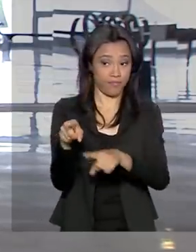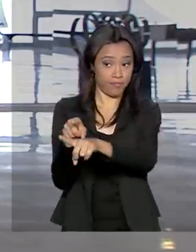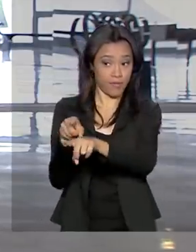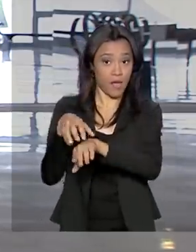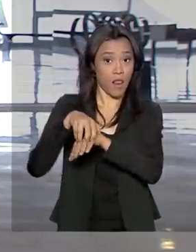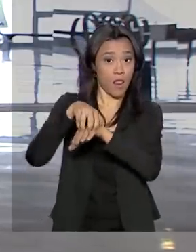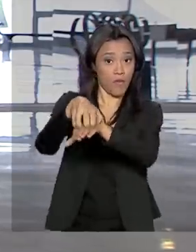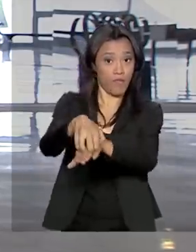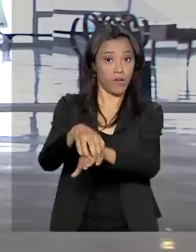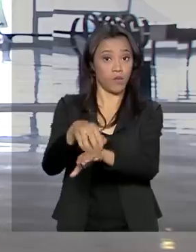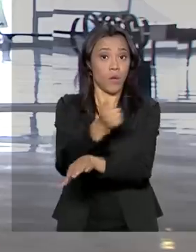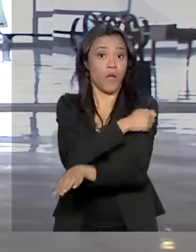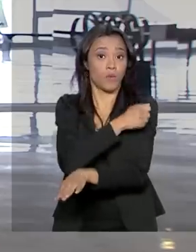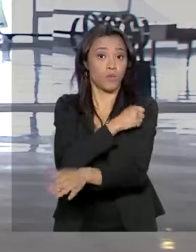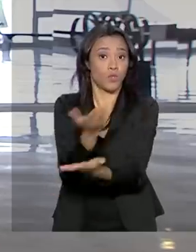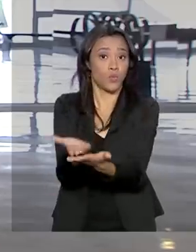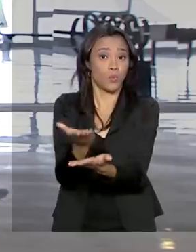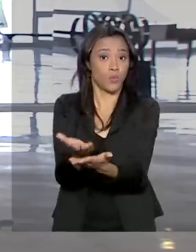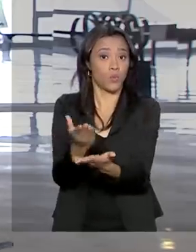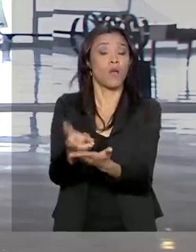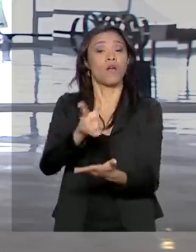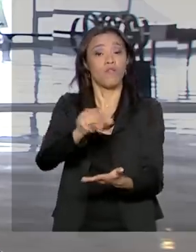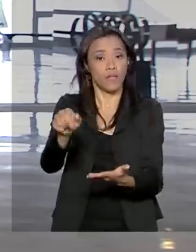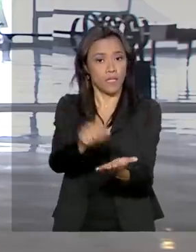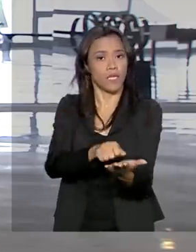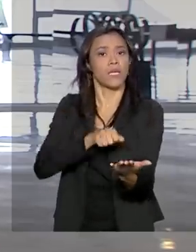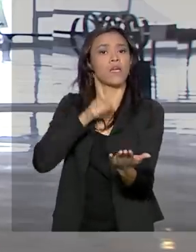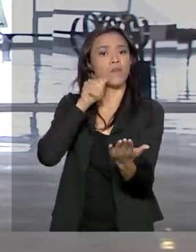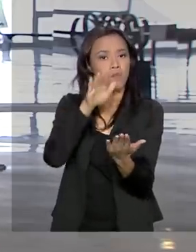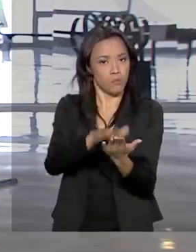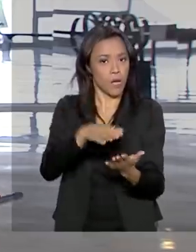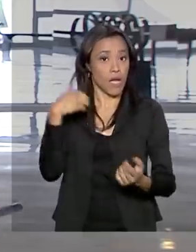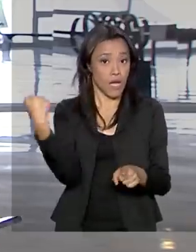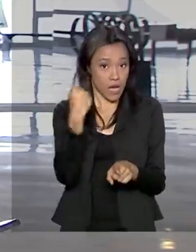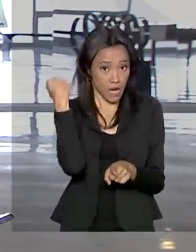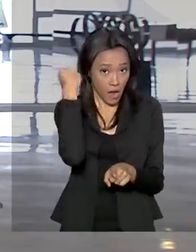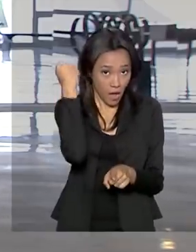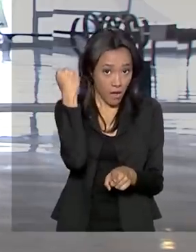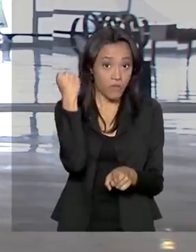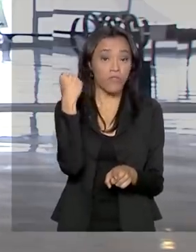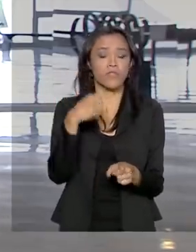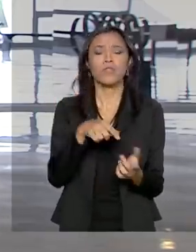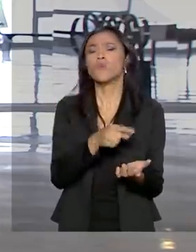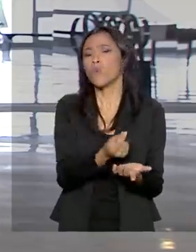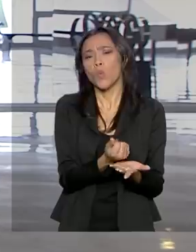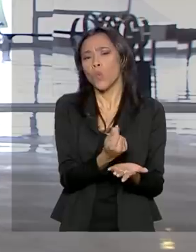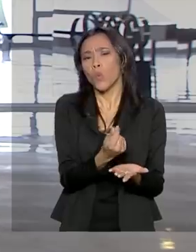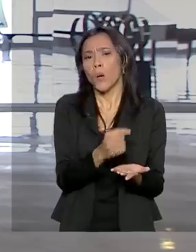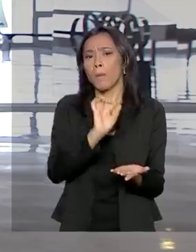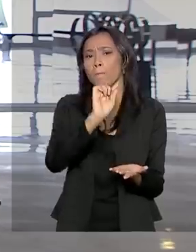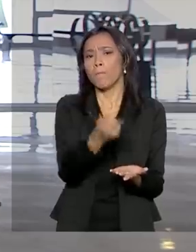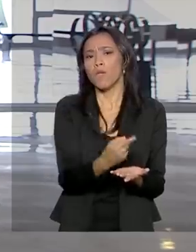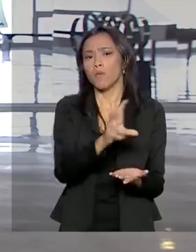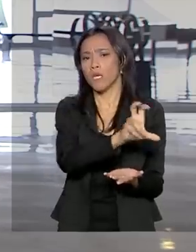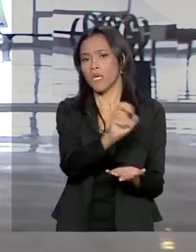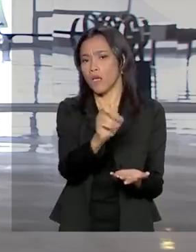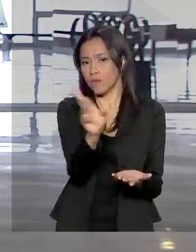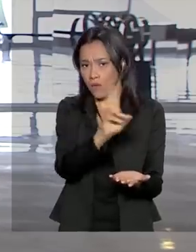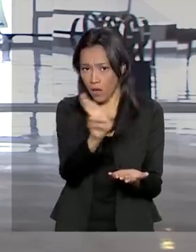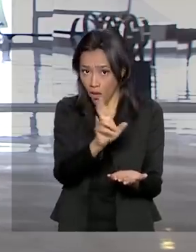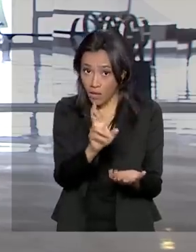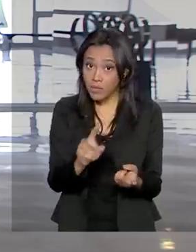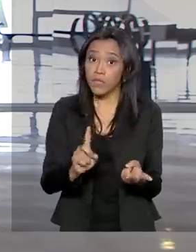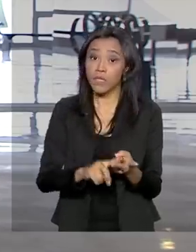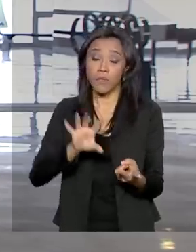estudantes, ele será punido com a infração gravíssima, mais uma multa de aproximadamente R$.500 e